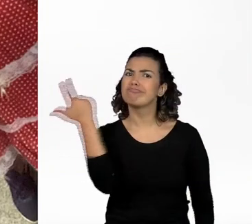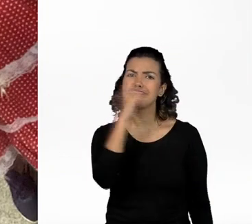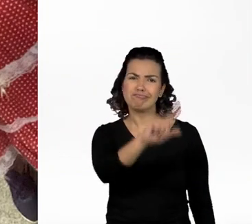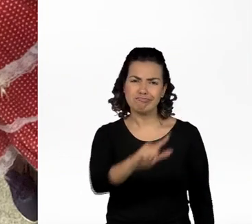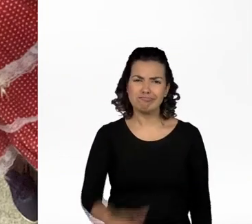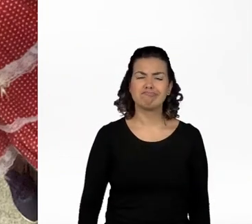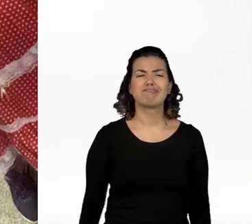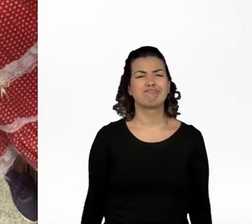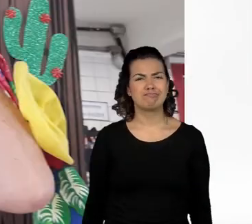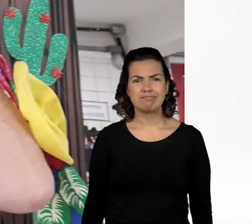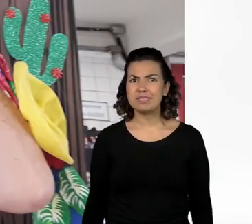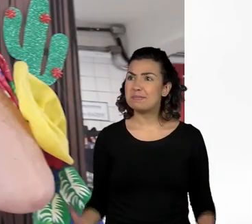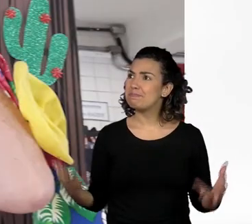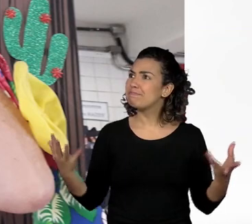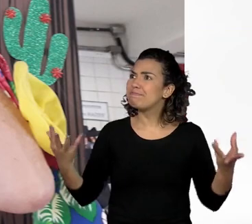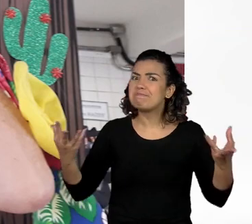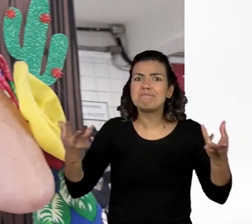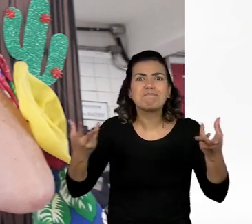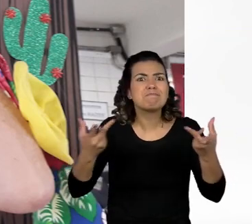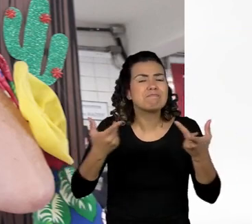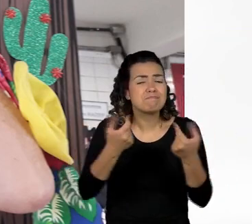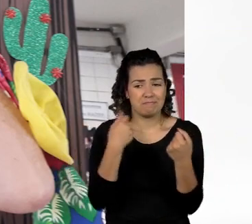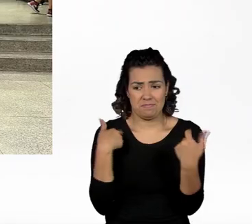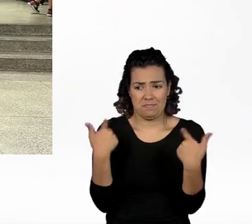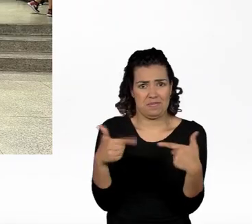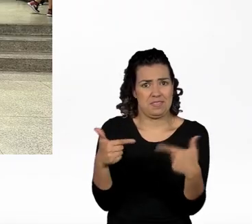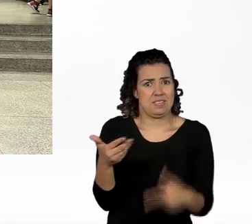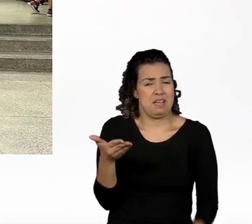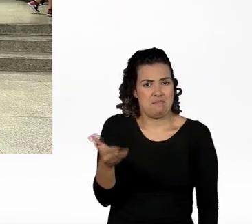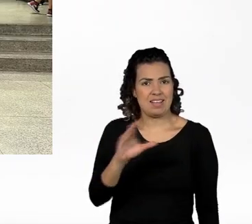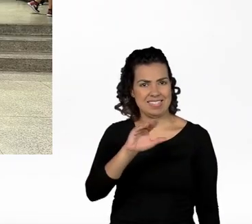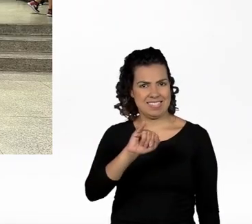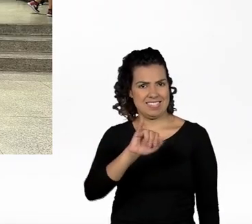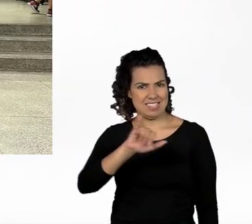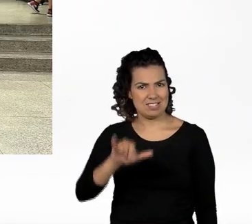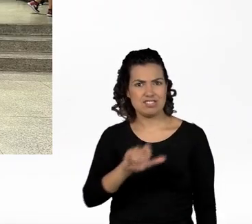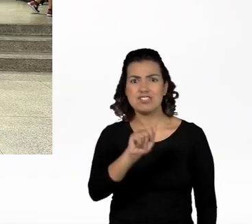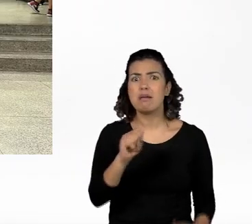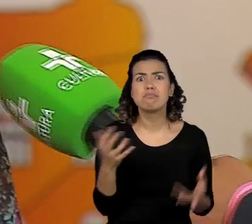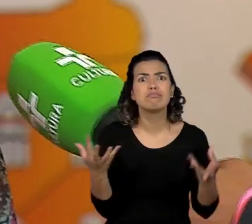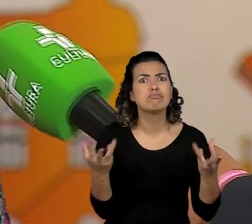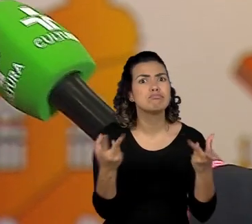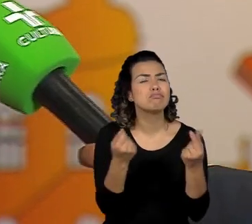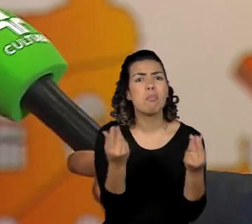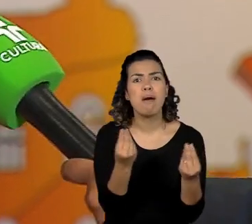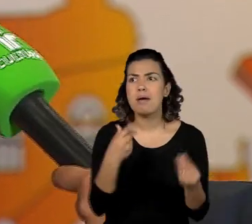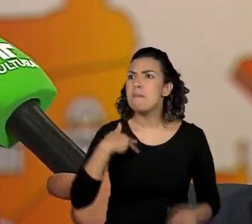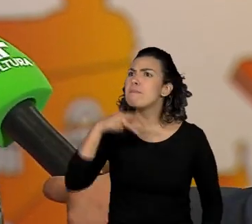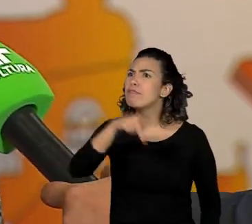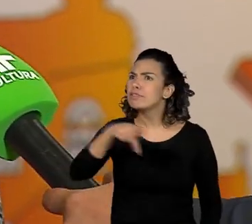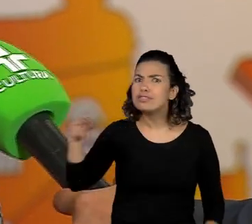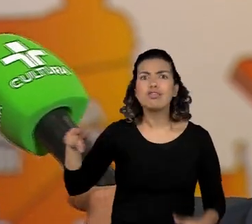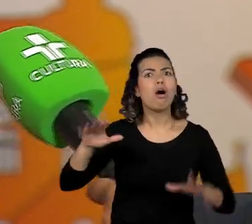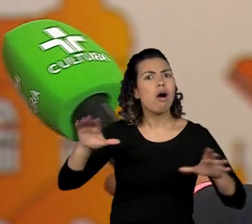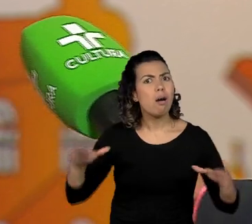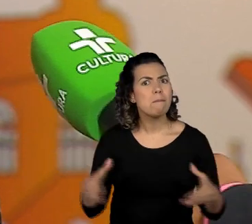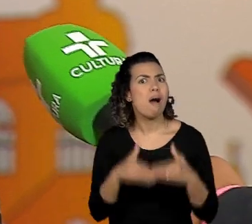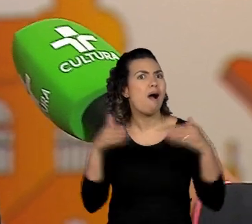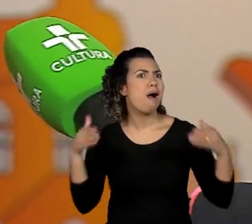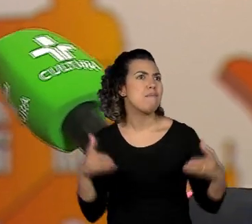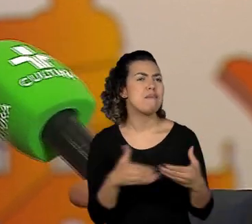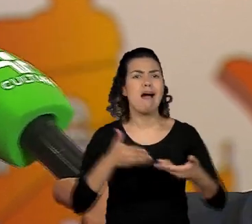Maravilhoso trabalhar com a equipe do EJA, porque tem o envolvimento de todos os professores. A gente participa de vários